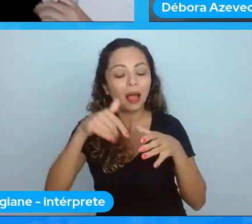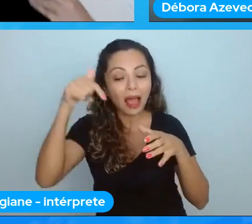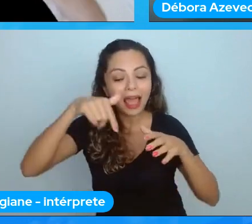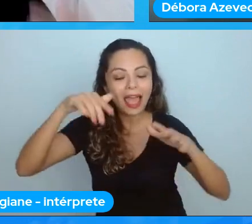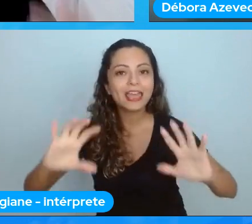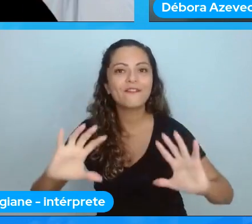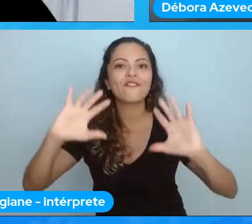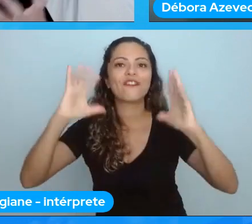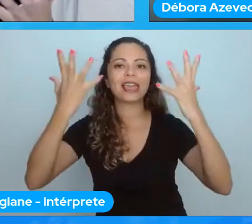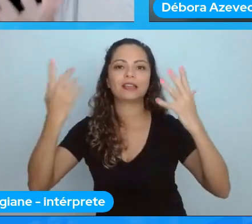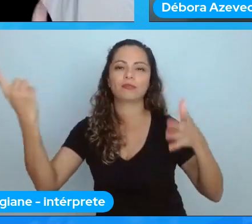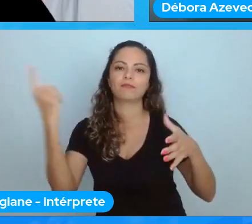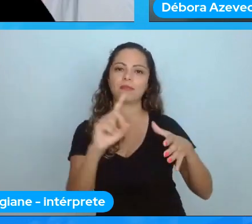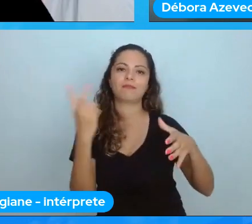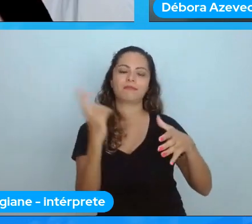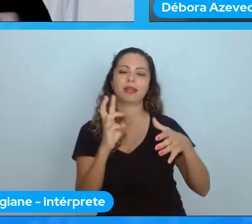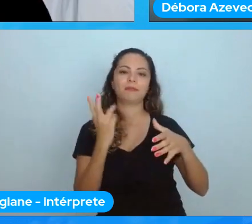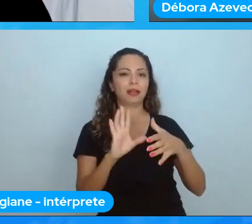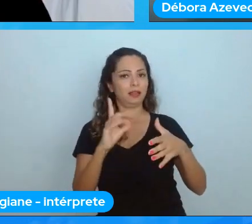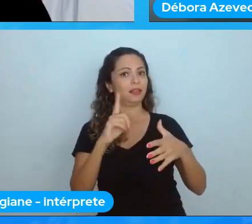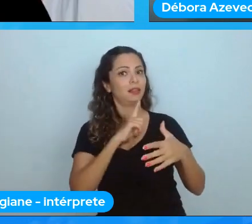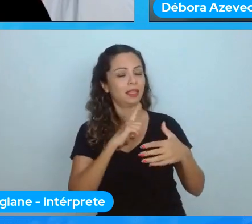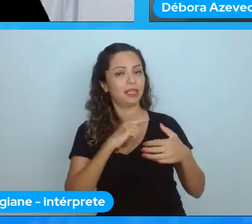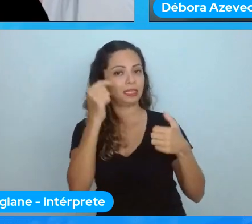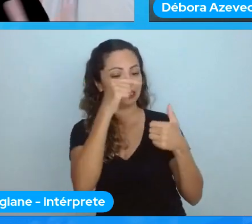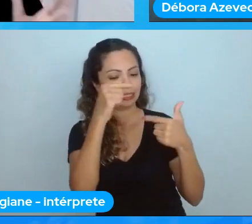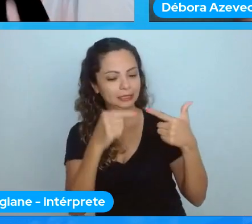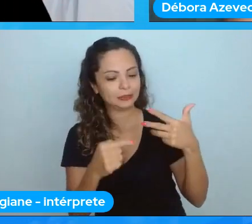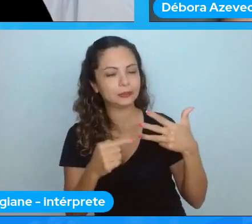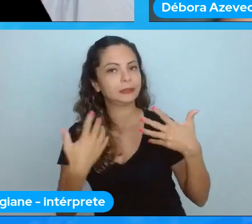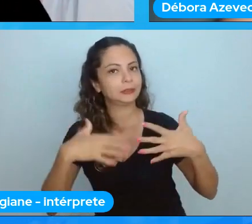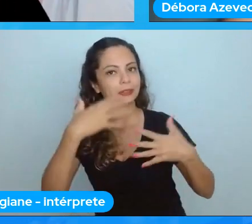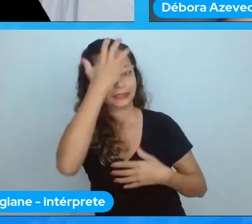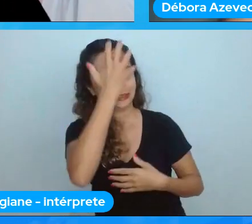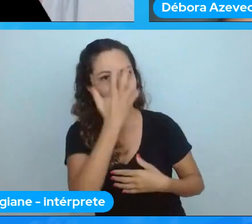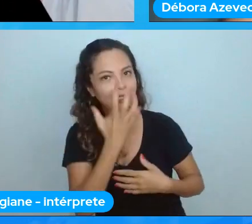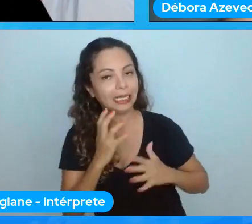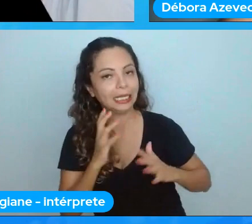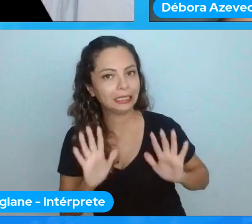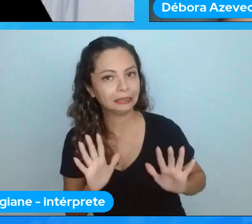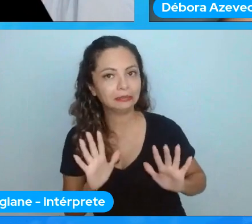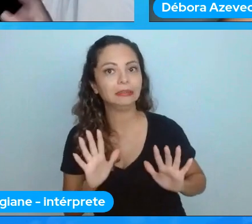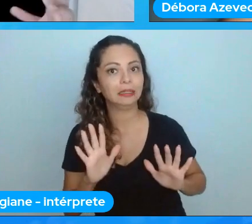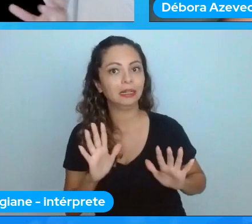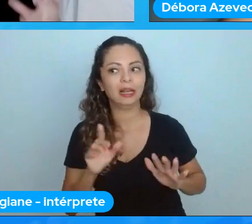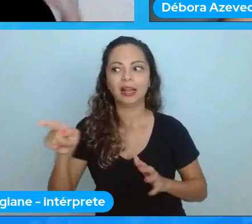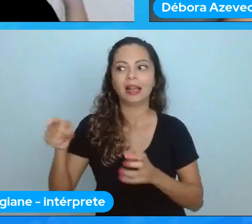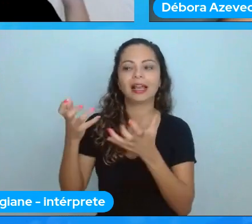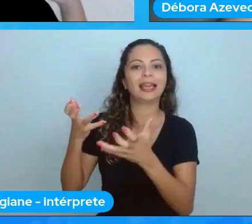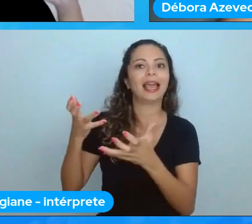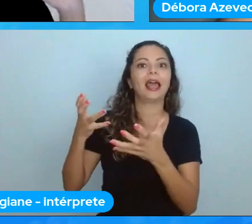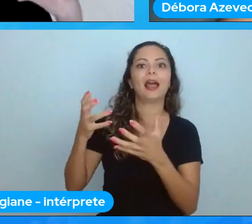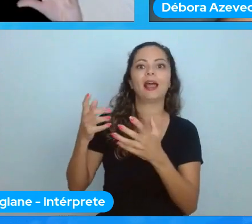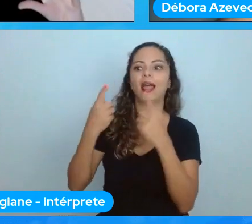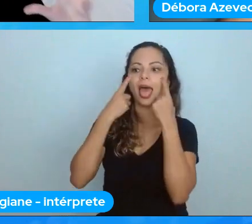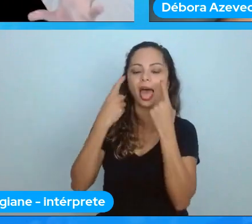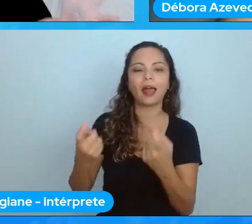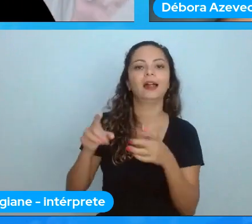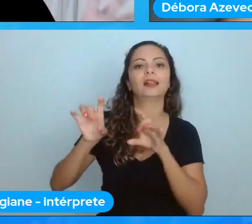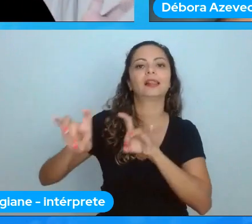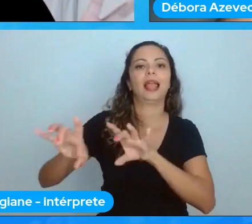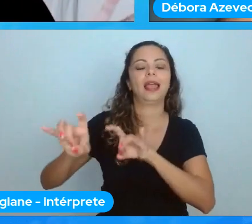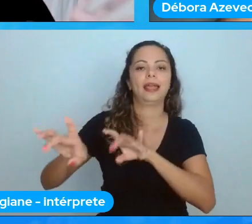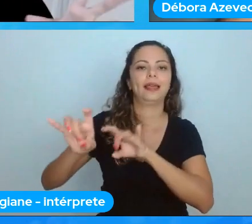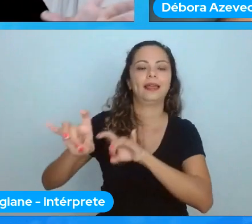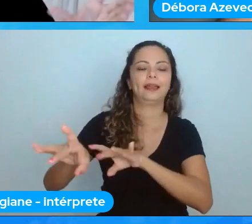a gente vai sei nada debater pontos que podem ser críticos mas elas queriam técnico e ai eu lembro assim eu tenho muito na minha